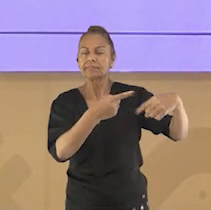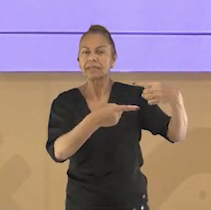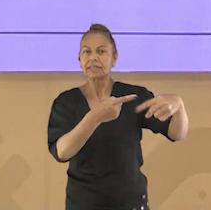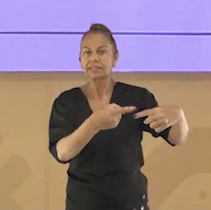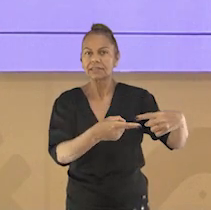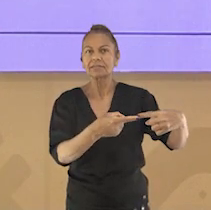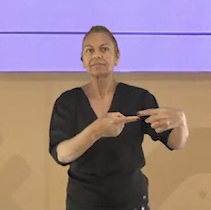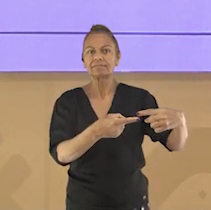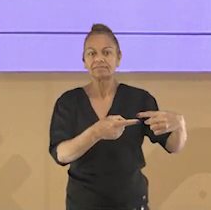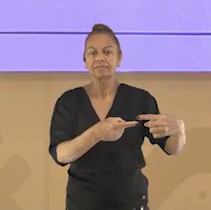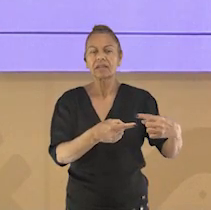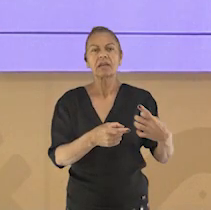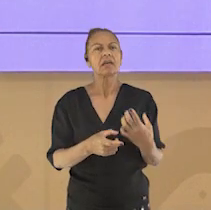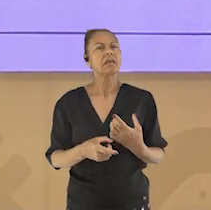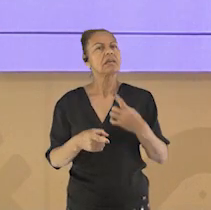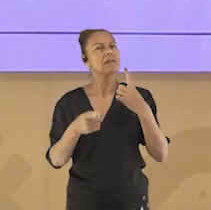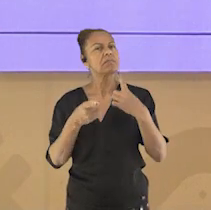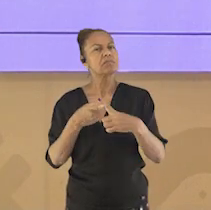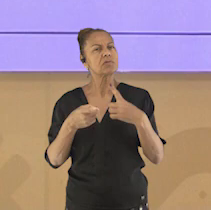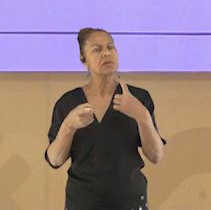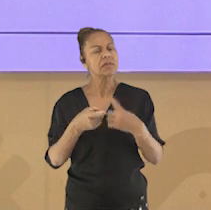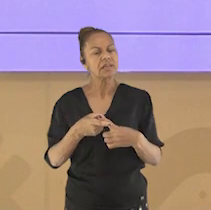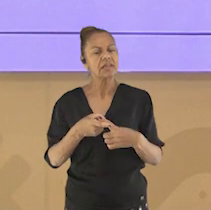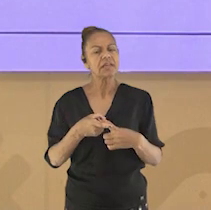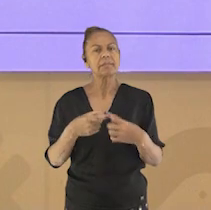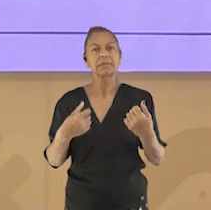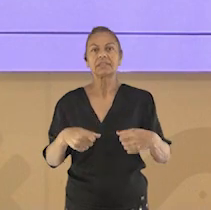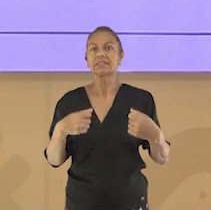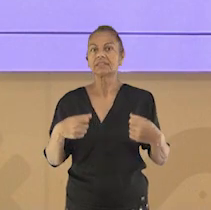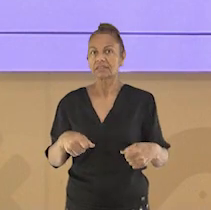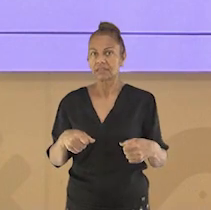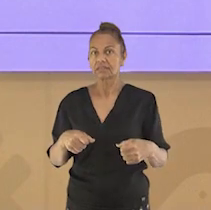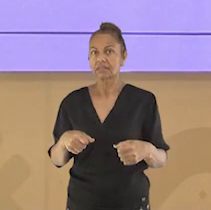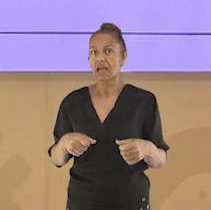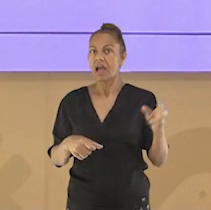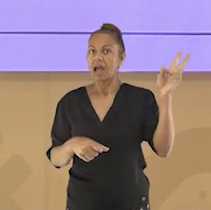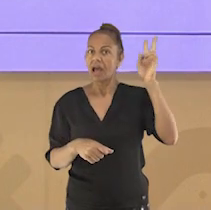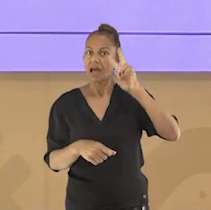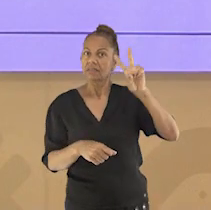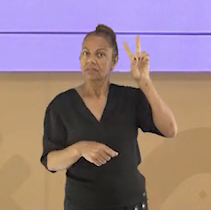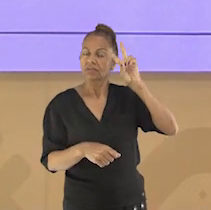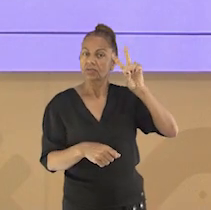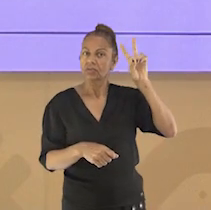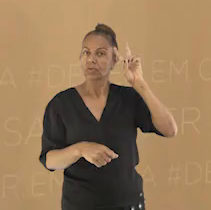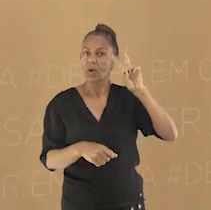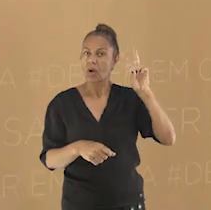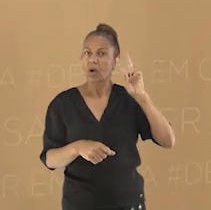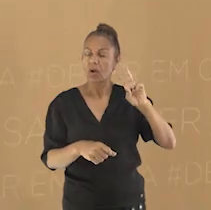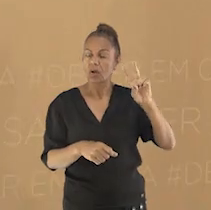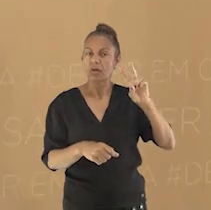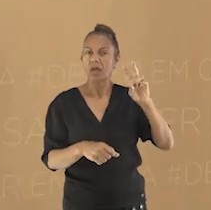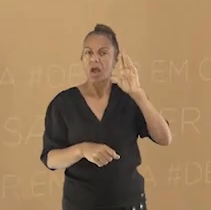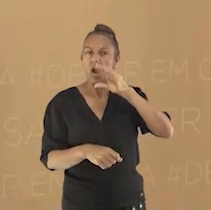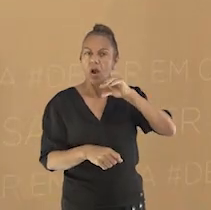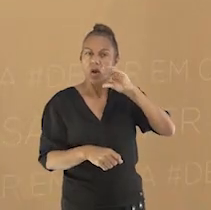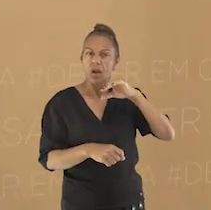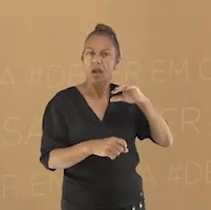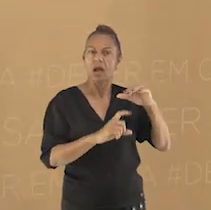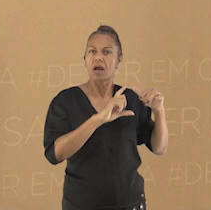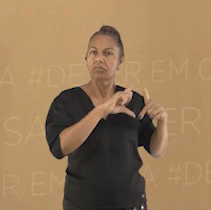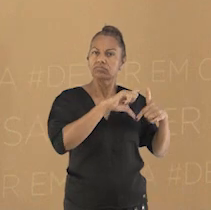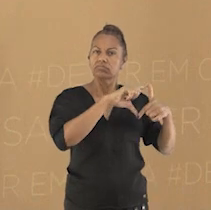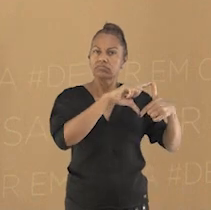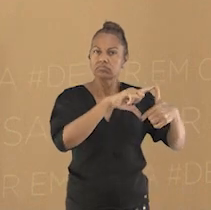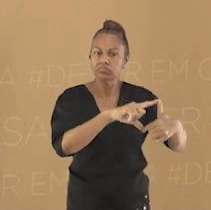livros sagrados e as histórias contadas oralmente em cada grupo religioso? De acordo com as diversas